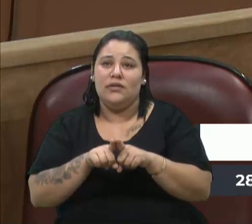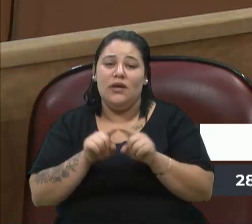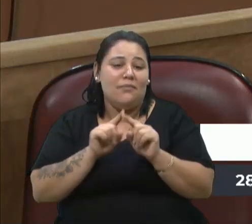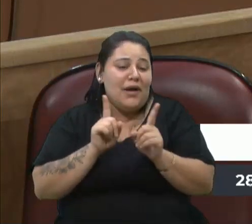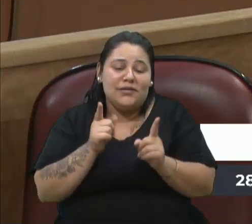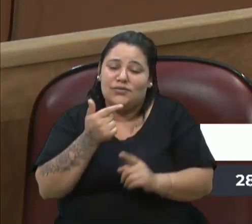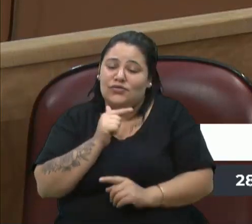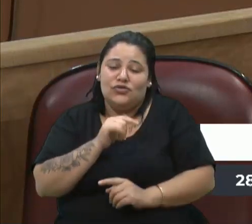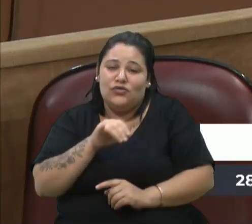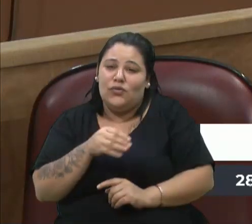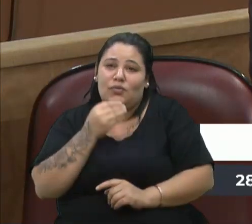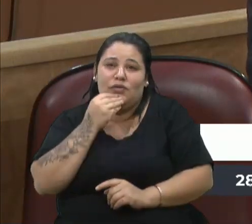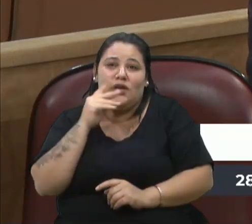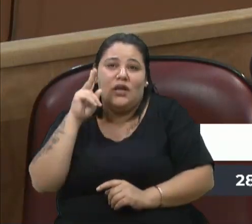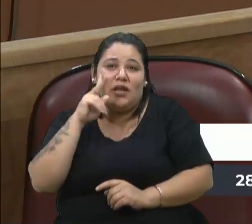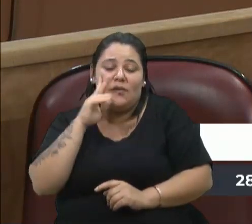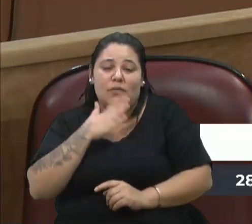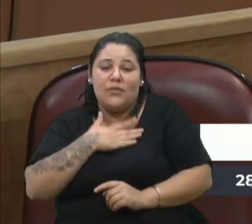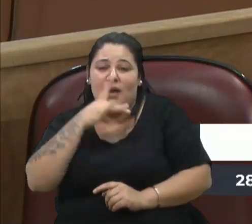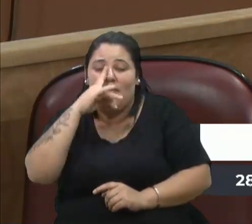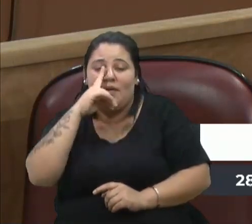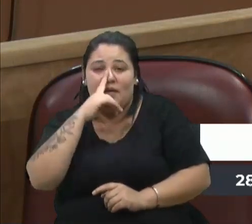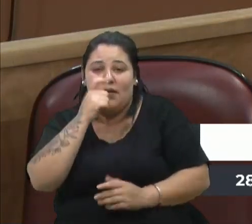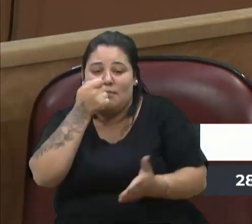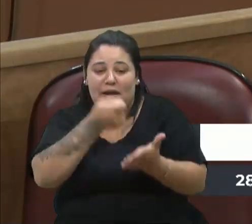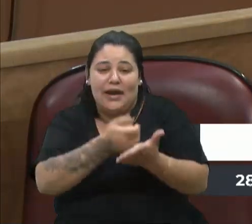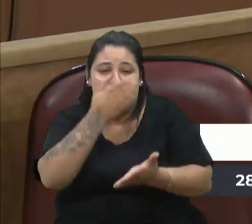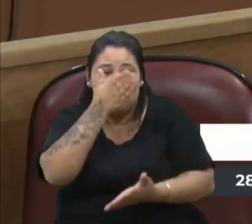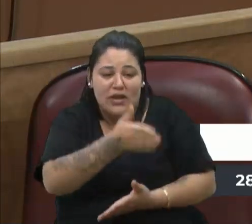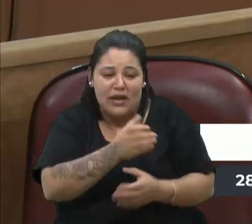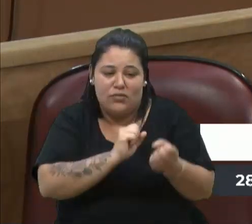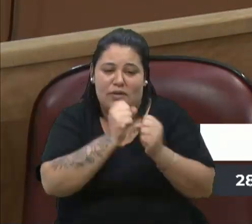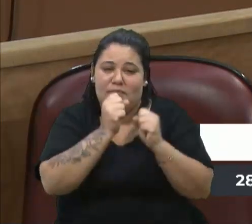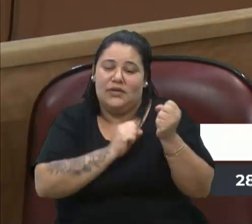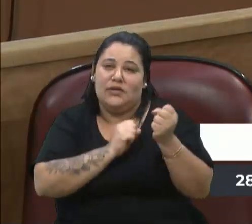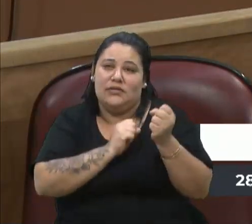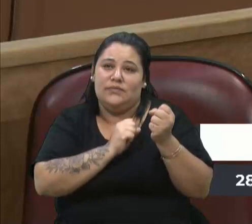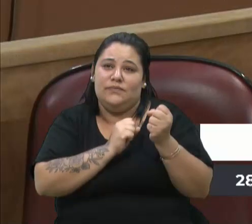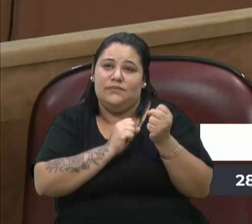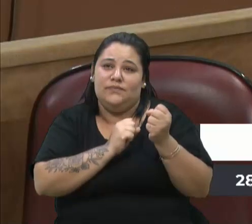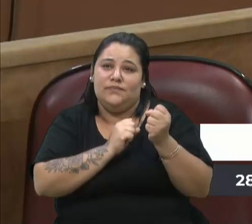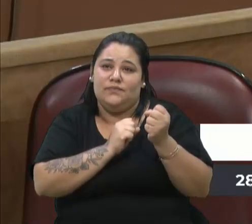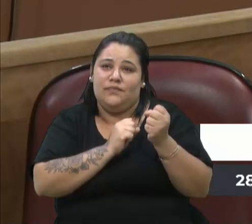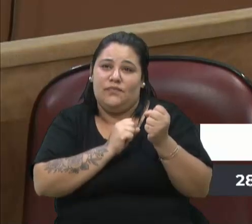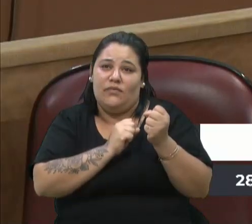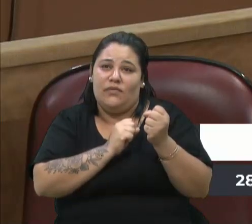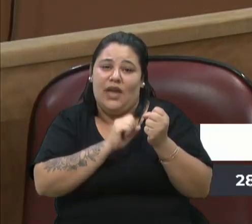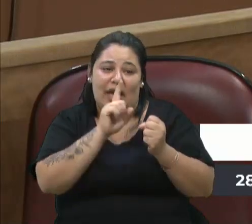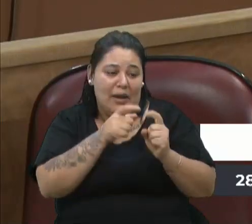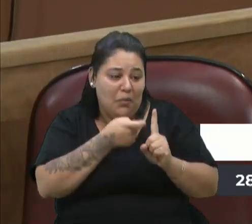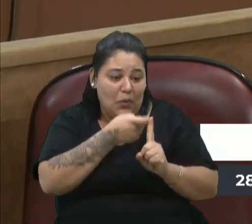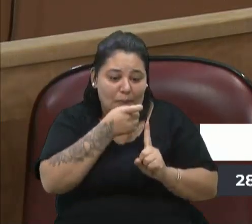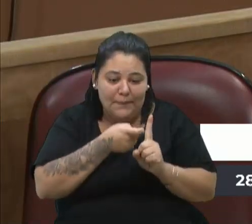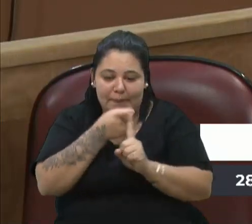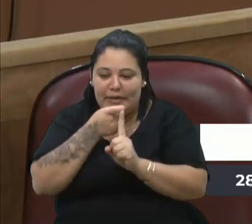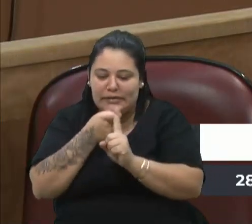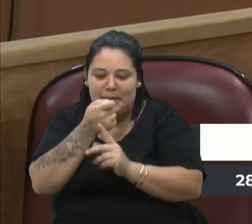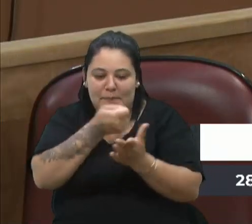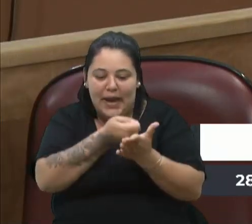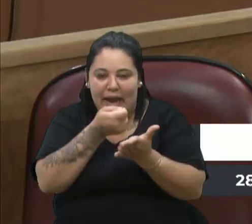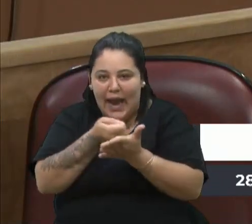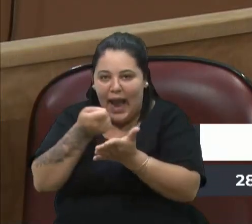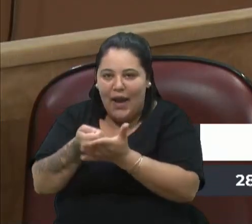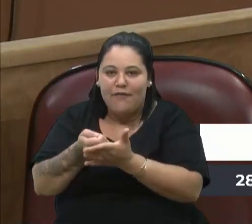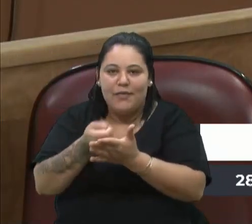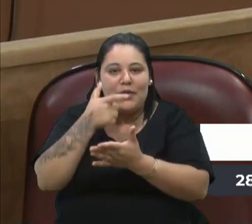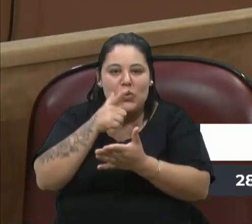oportunidade, eu lembro que a mãe pagava direto para a empresa, era um modelo de mensalidade, então é para isso que